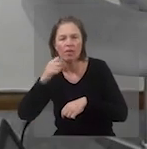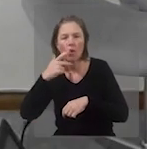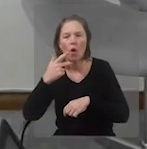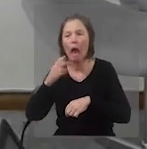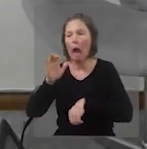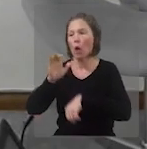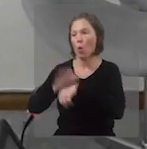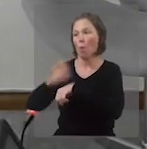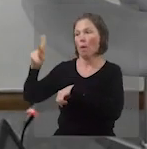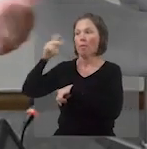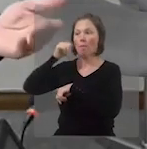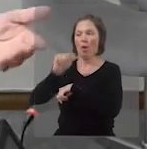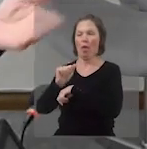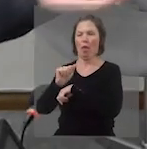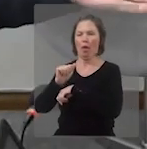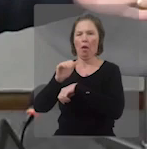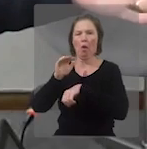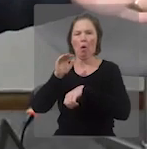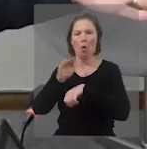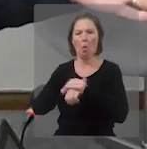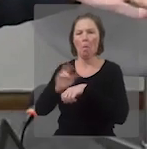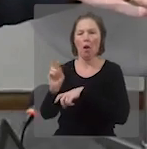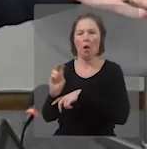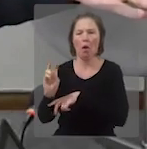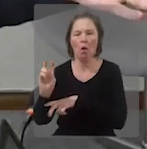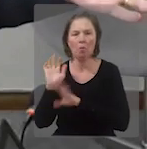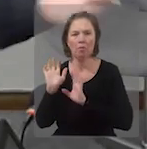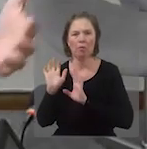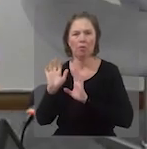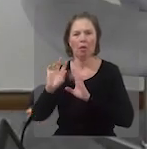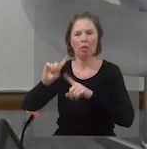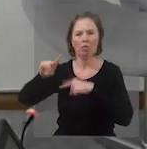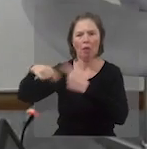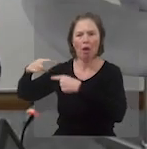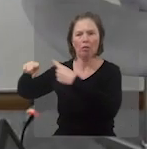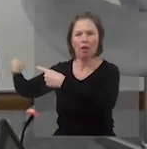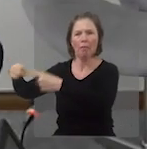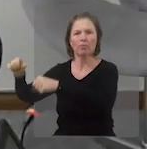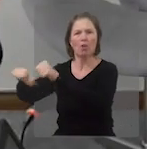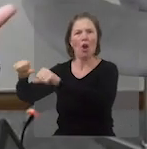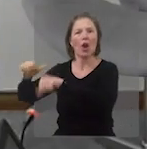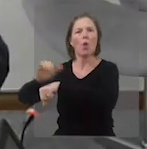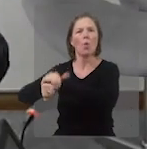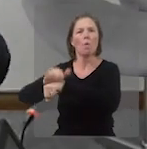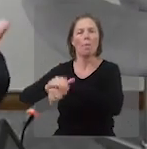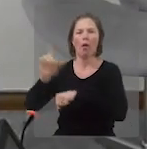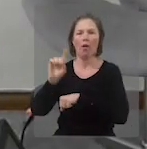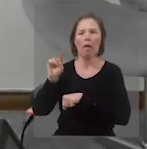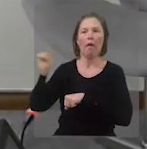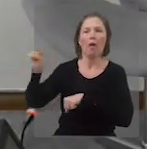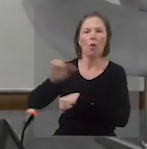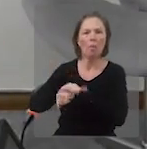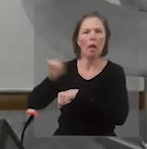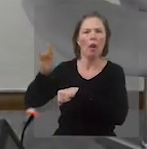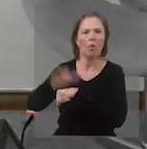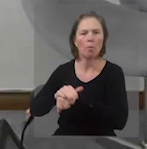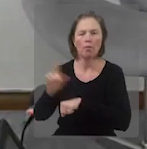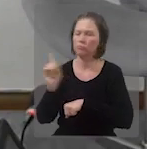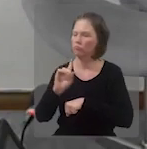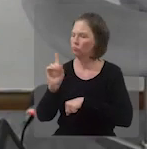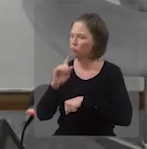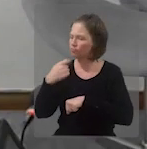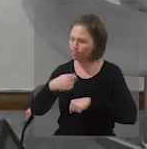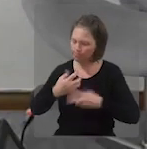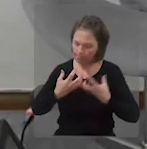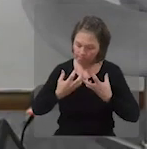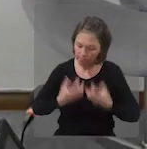quando Deus falou com a mulher, com Eva, ela disse, foi a serpente aí. Mas um estava querendo transferir e terceirizar a culpa. E nós